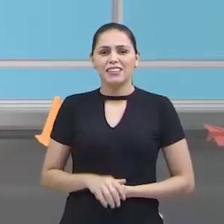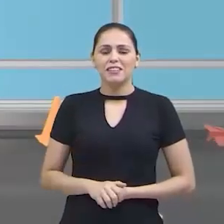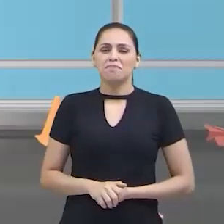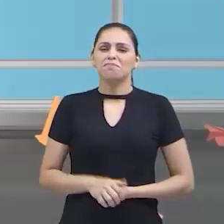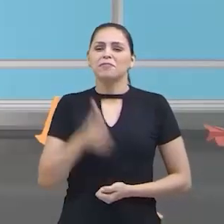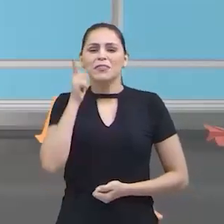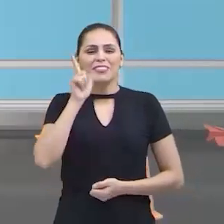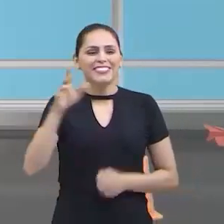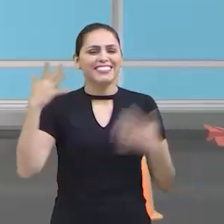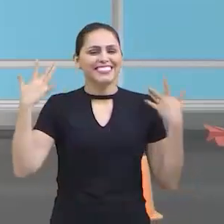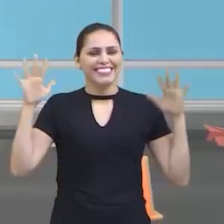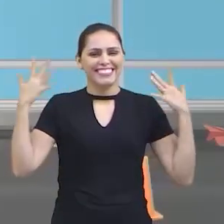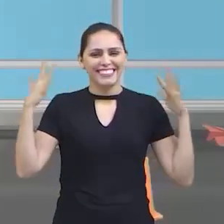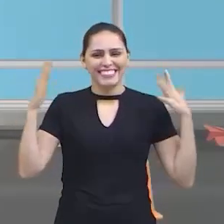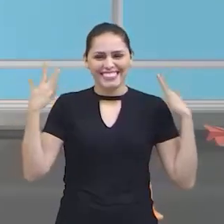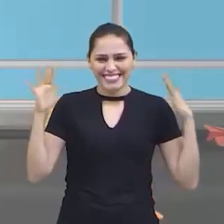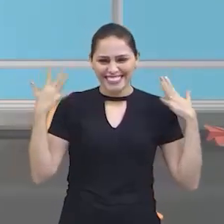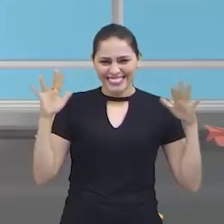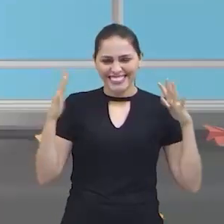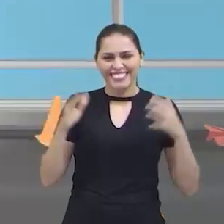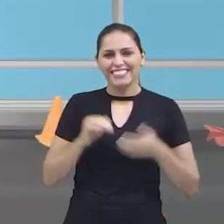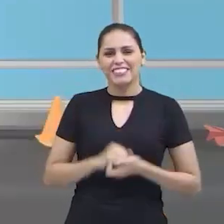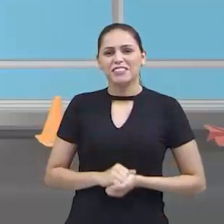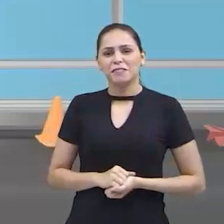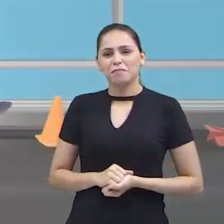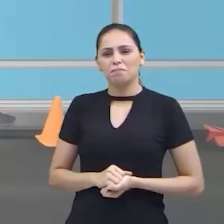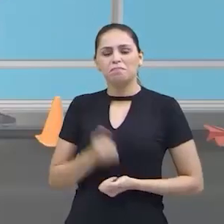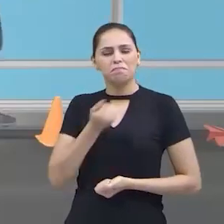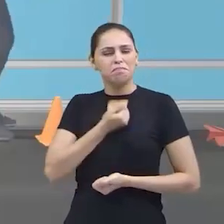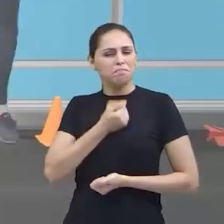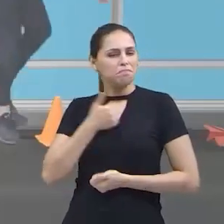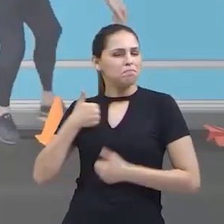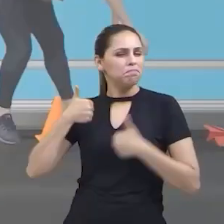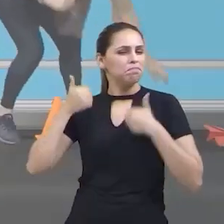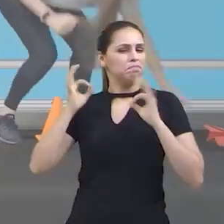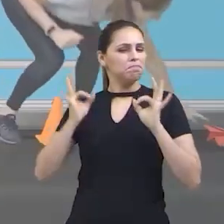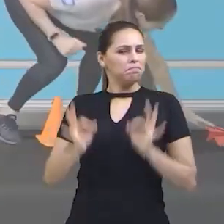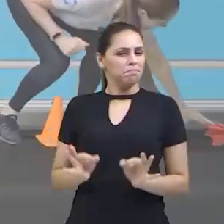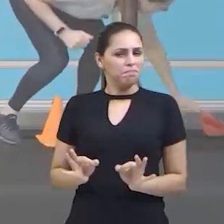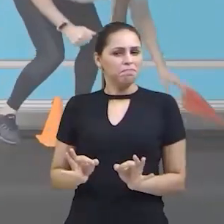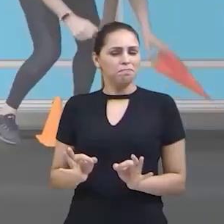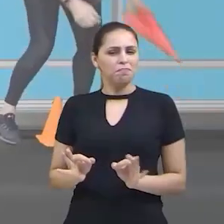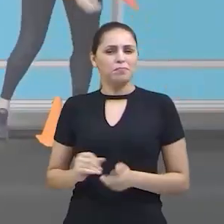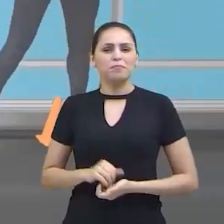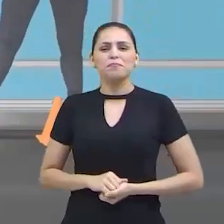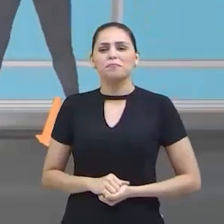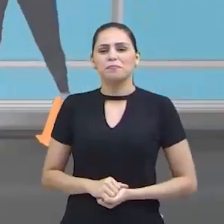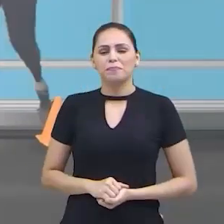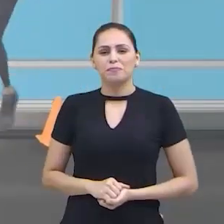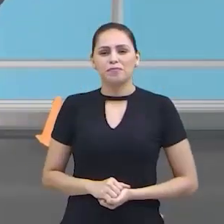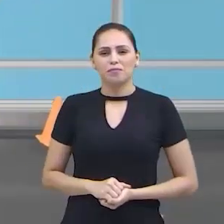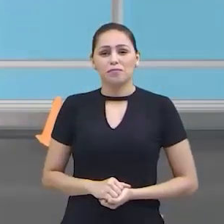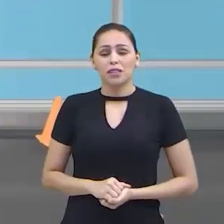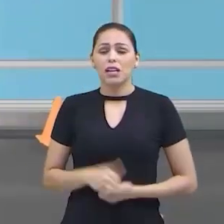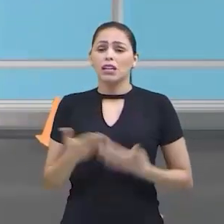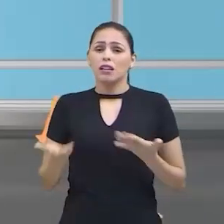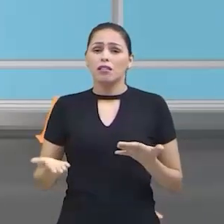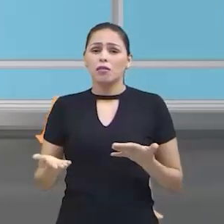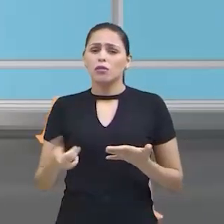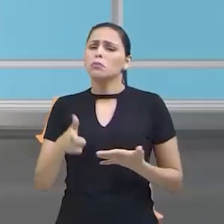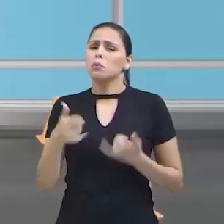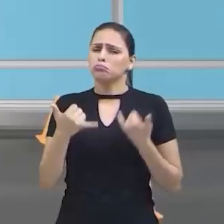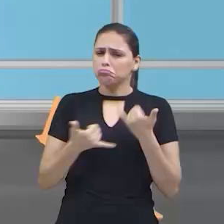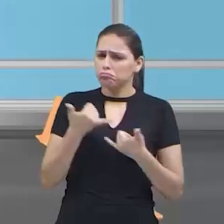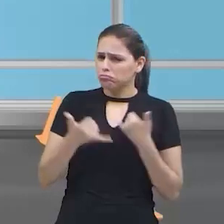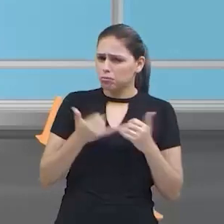Uhul! Olha essa minha pontuação. O avião voou muito. Deixa eu pegar ele aqui. E assim, vocês vão brincando em